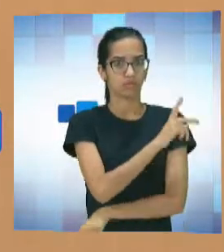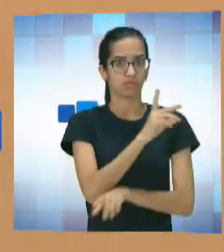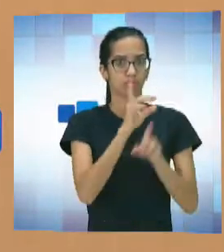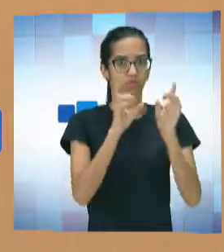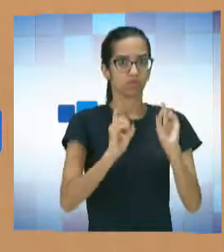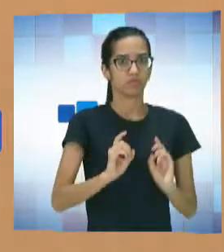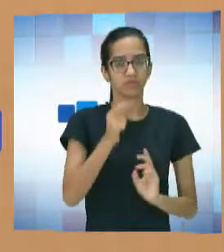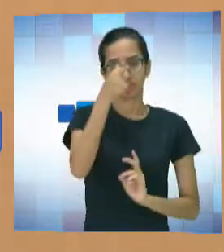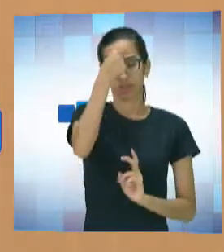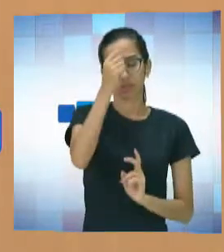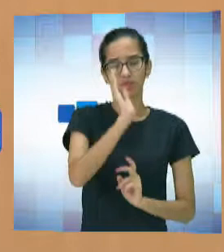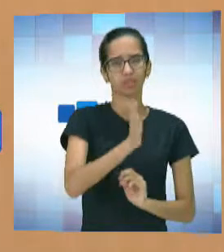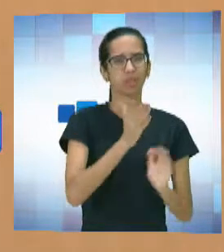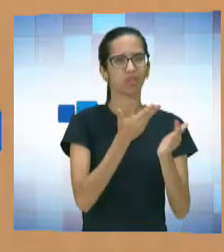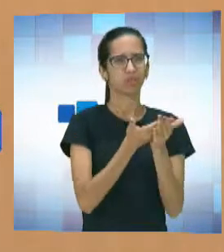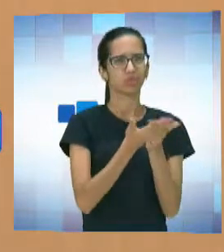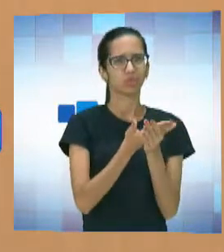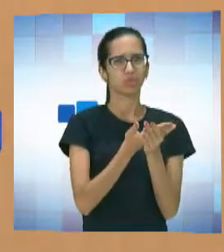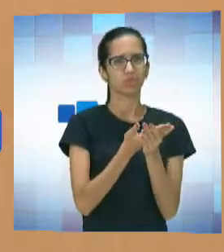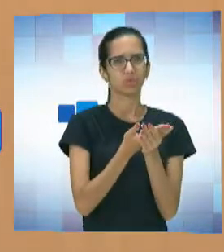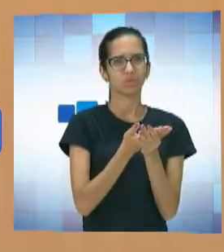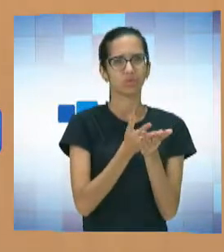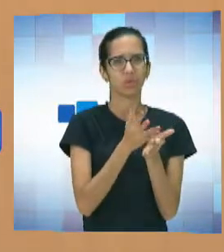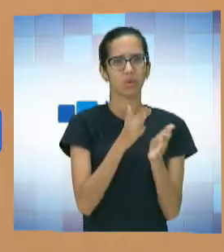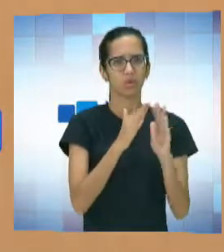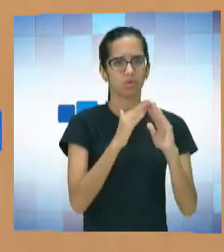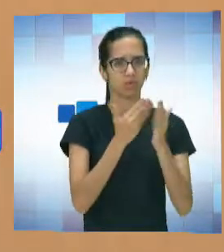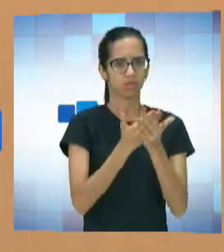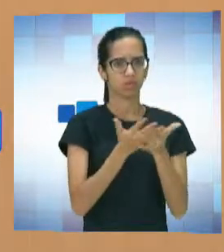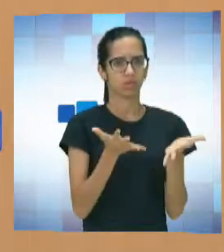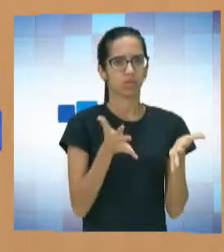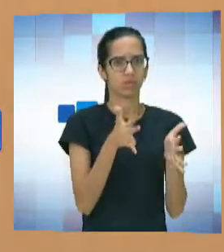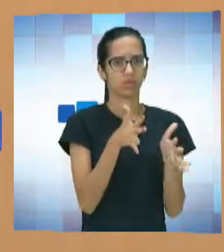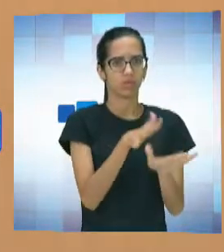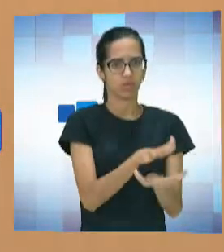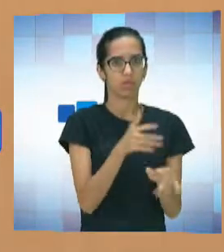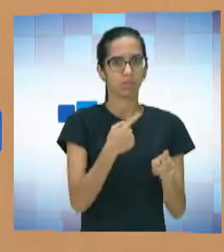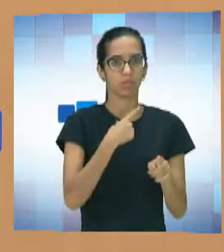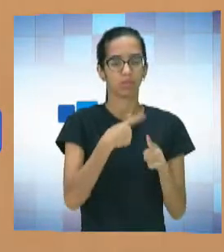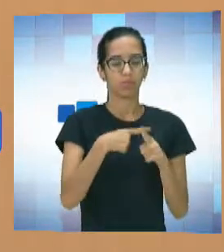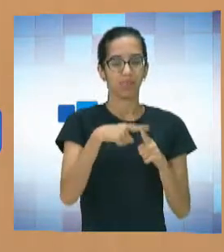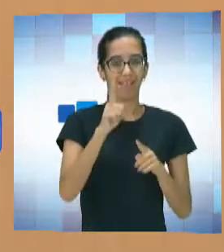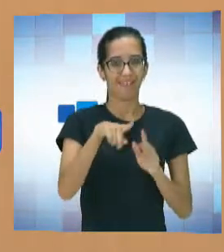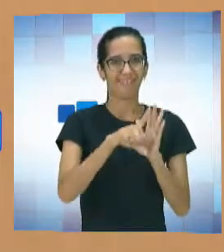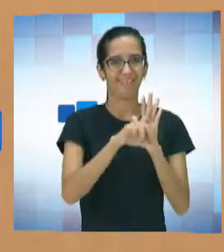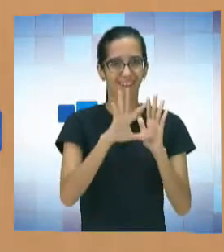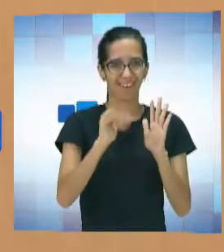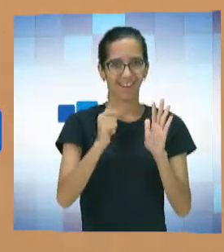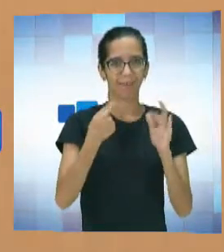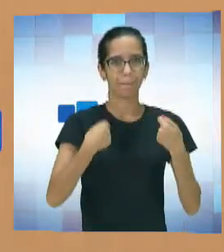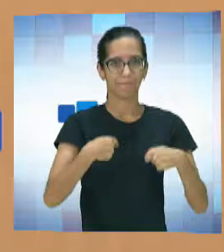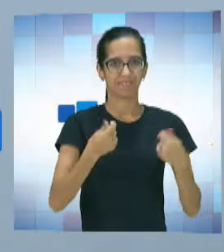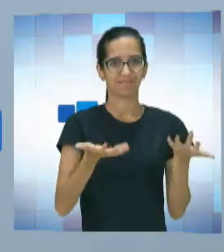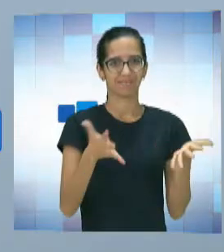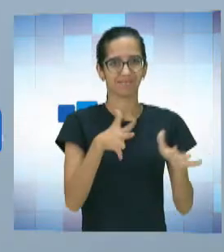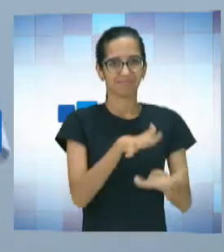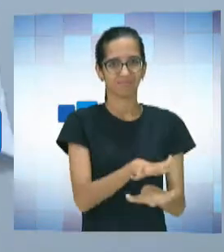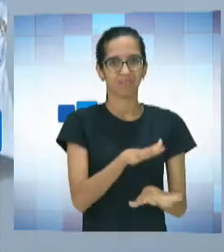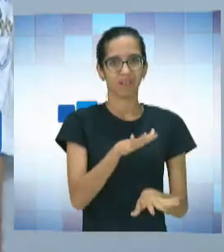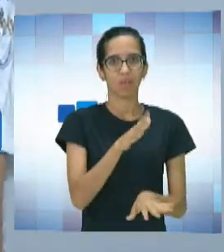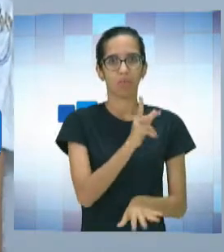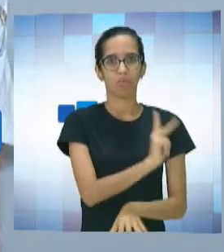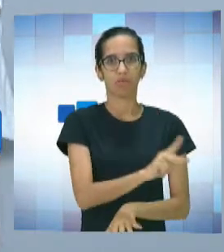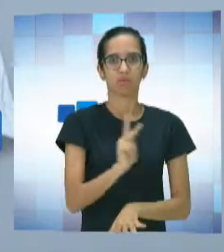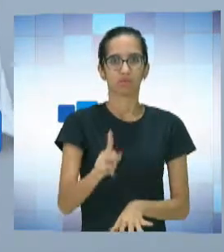estudava numa escola que é uma escola de inclusão, que hoje é lei, você tem que incluir realmente. Por isso que eu digo, o professor